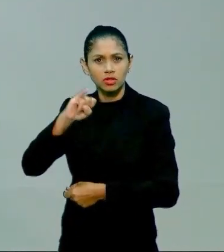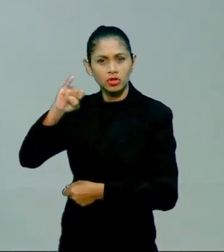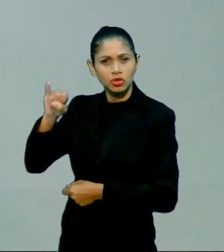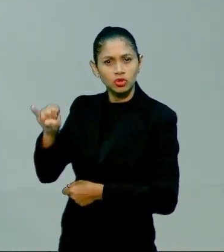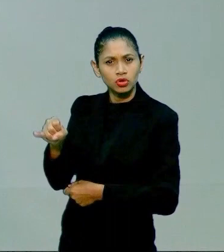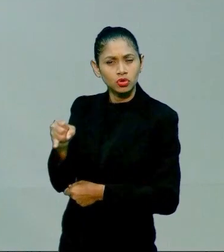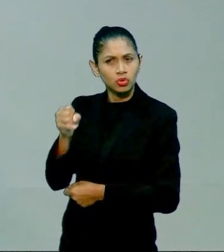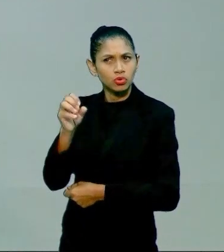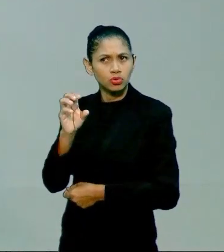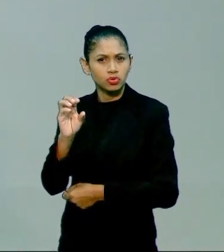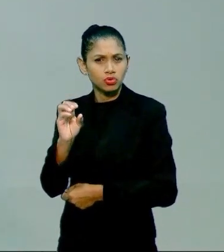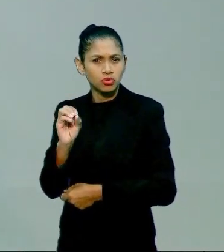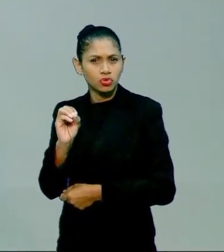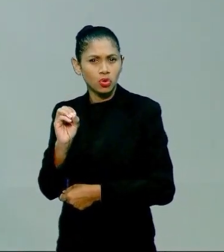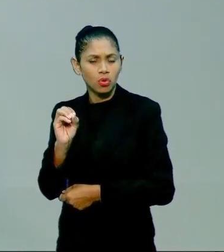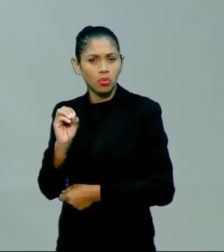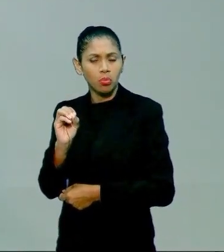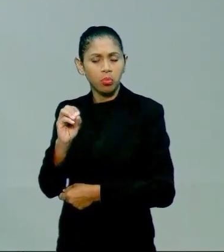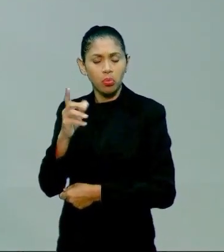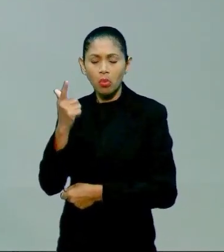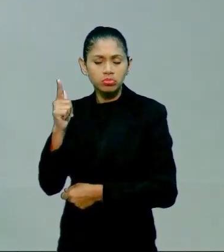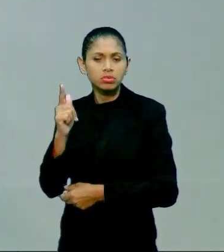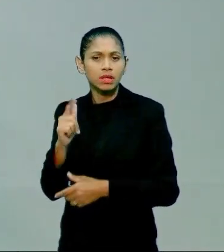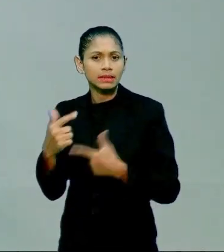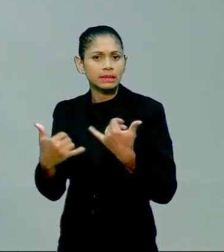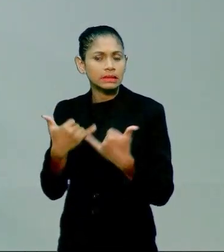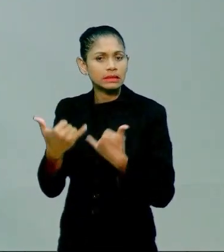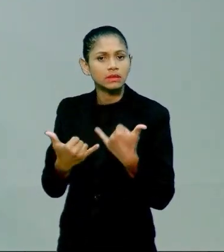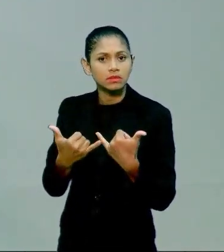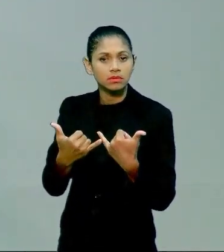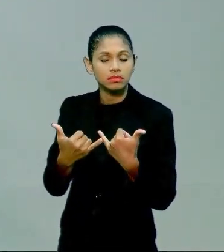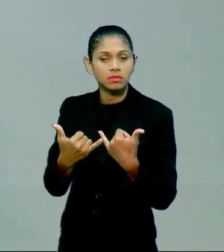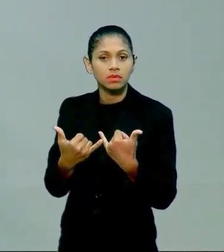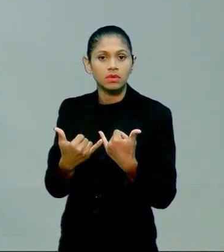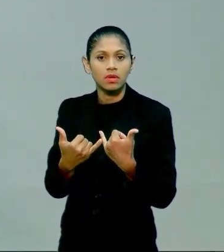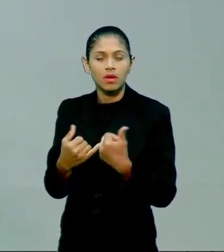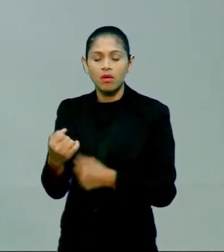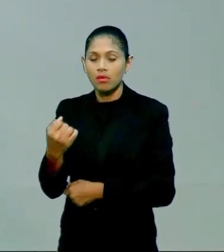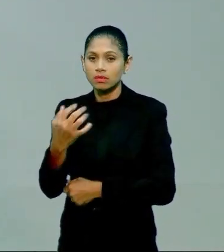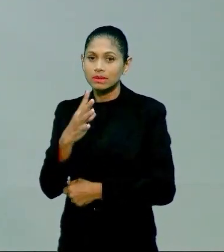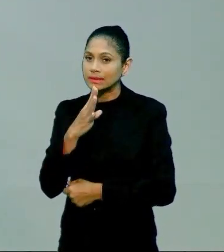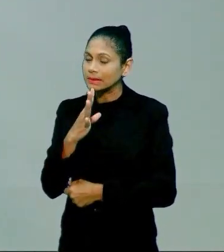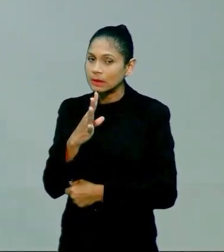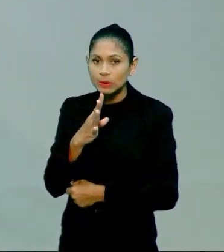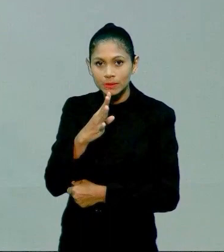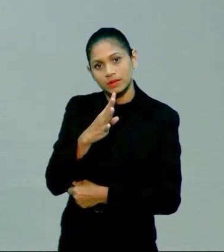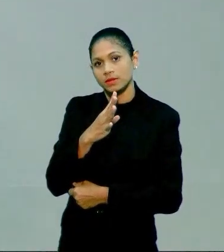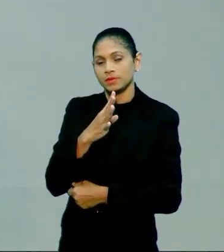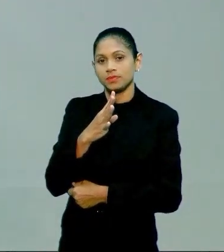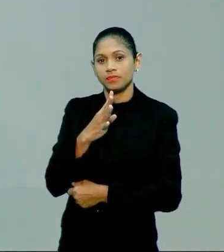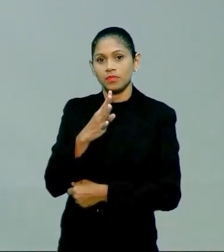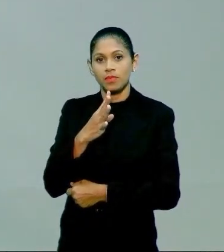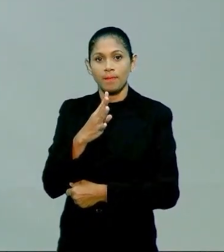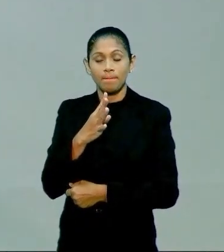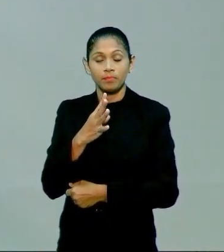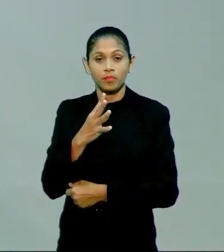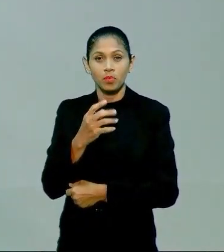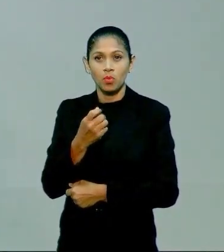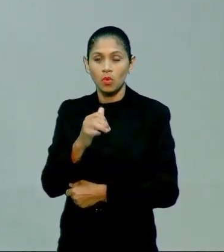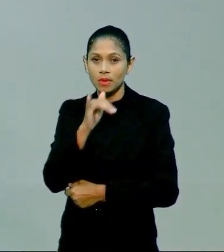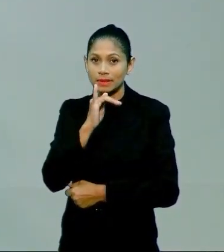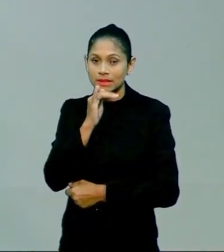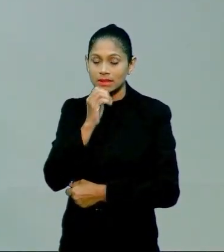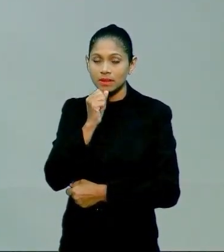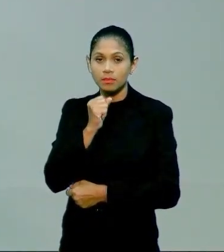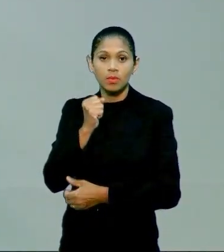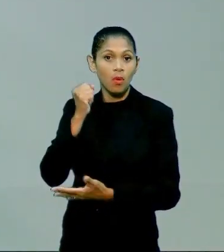já brinquei disso, mas você talvez possa ter brincado de outra forma, com outra denominação, que seria pedra, papel, tesoura. E